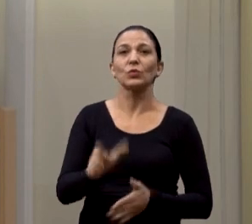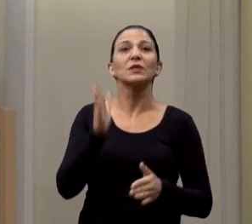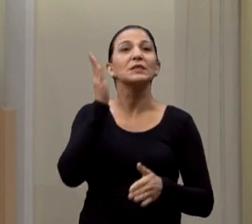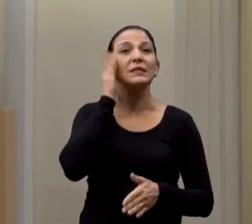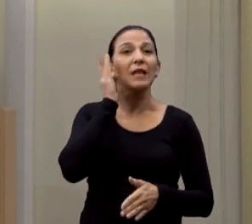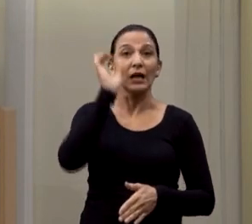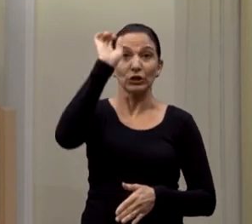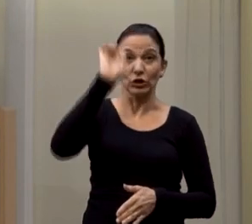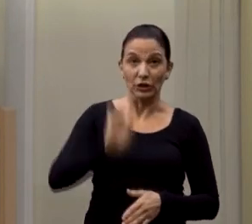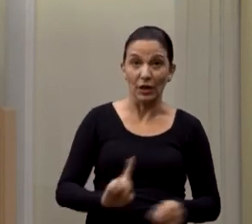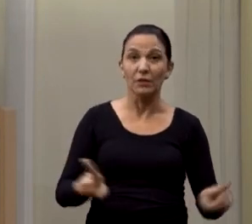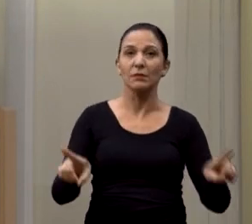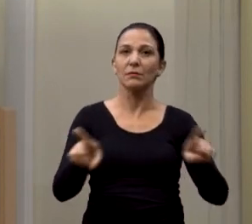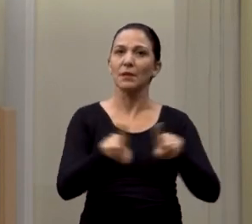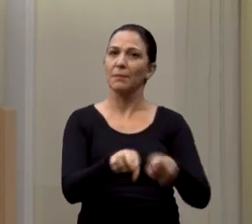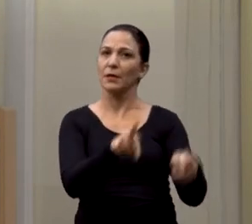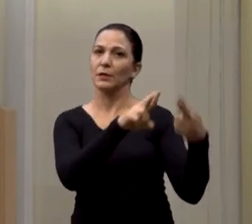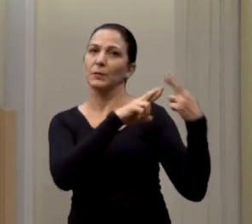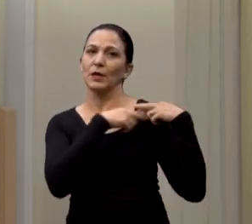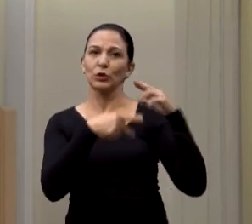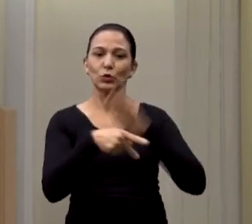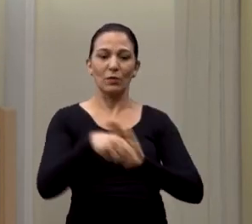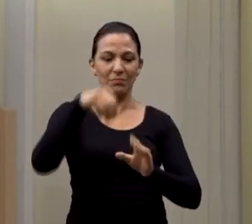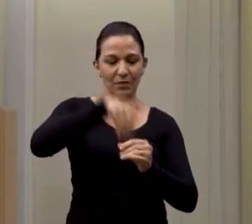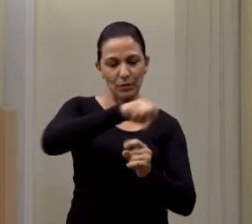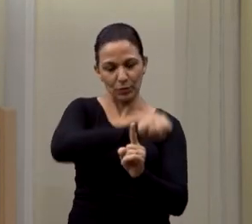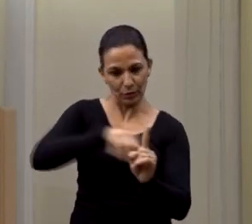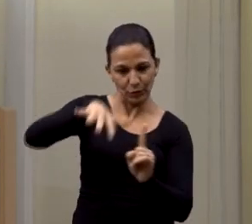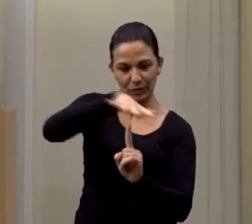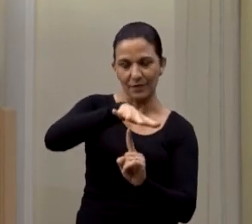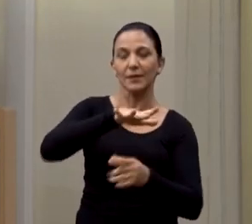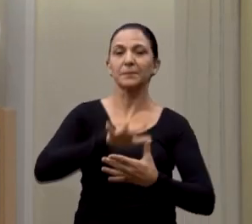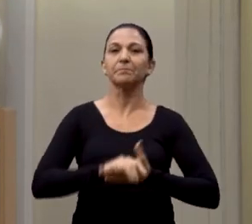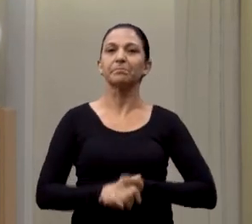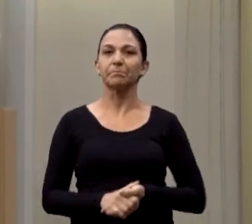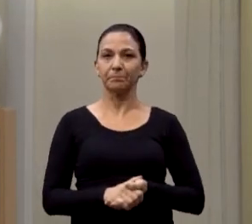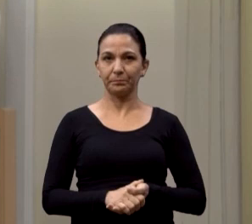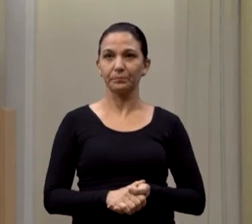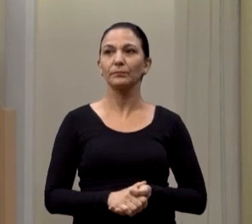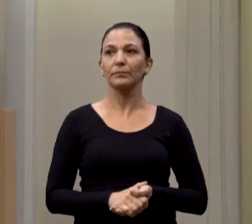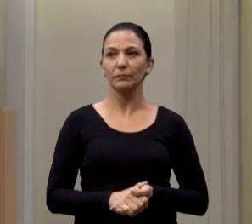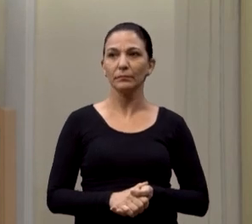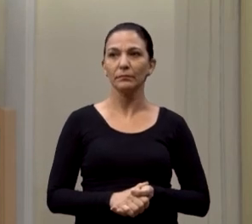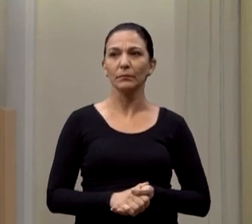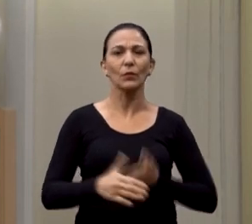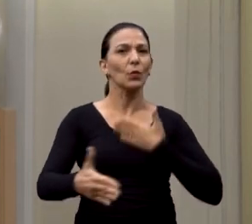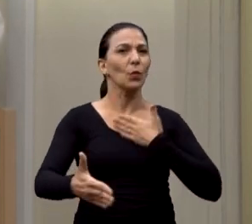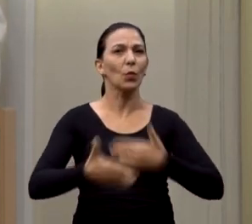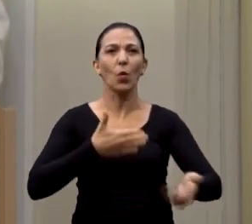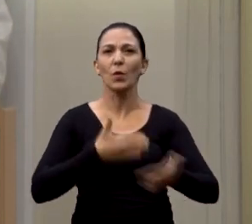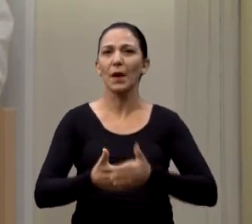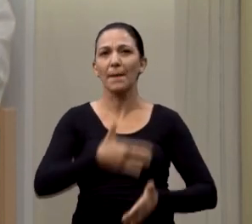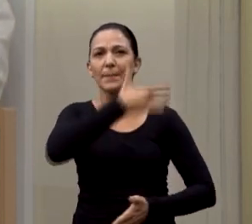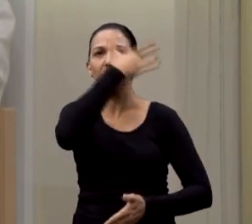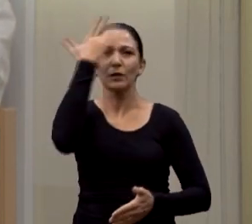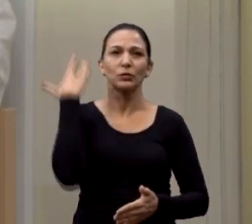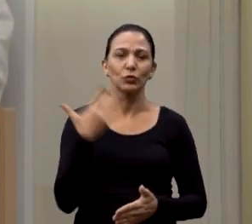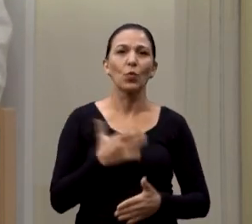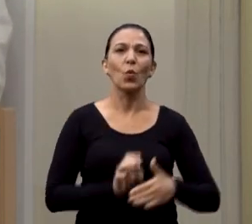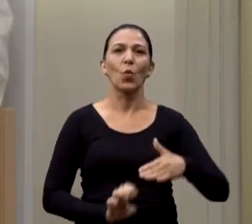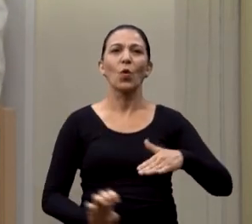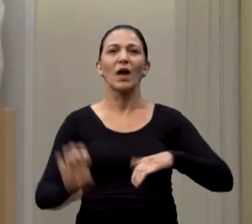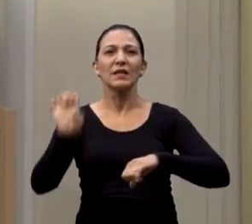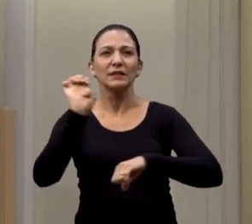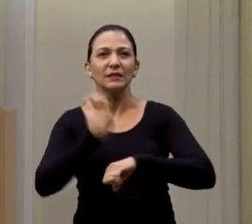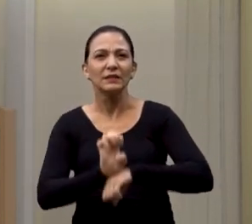direitos e dos seus deveres em sociedade. E quando qualquer um, o particular ou o Estado,